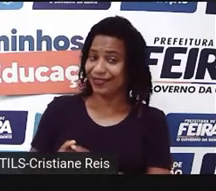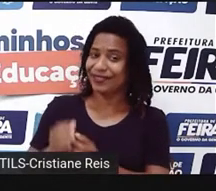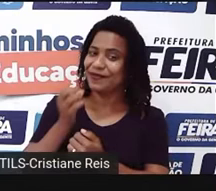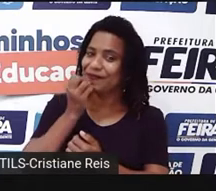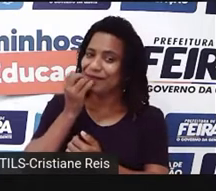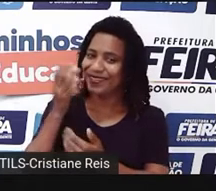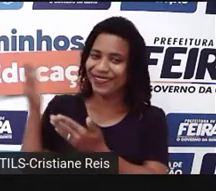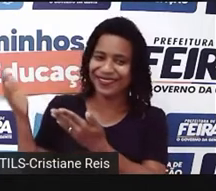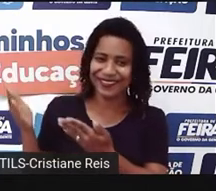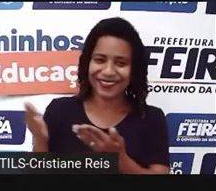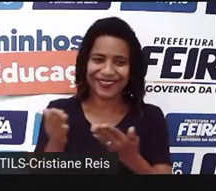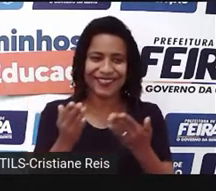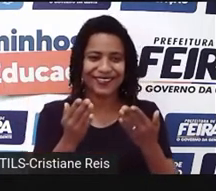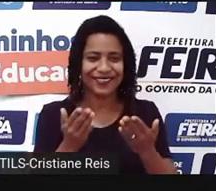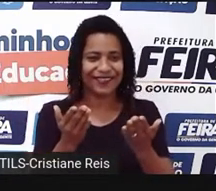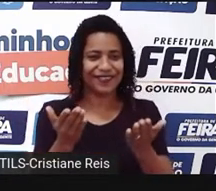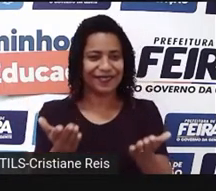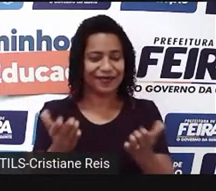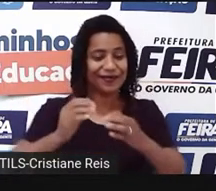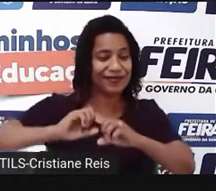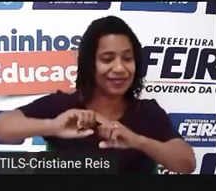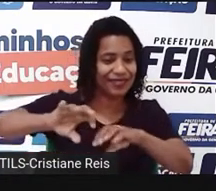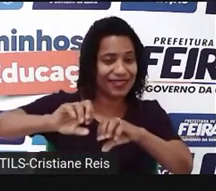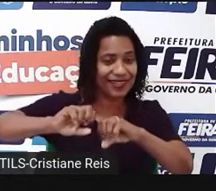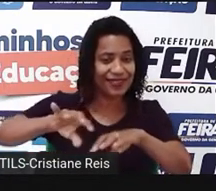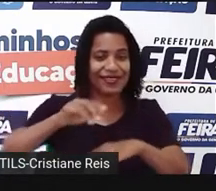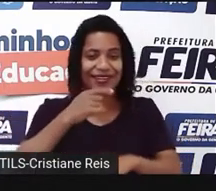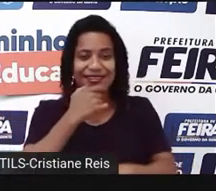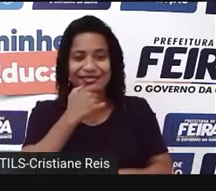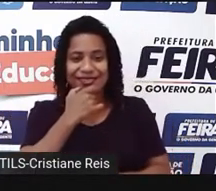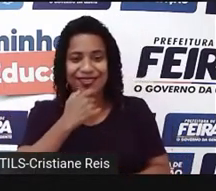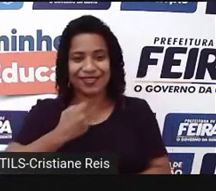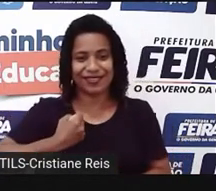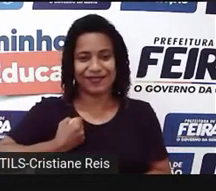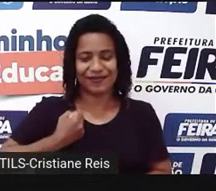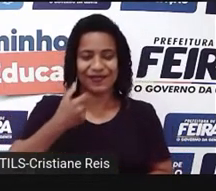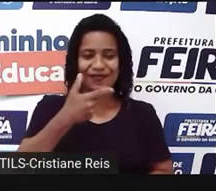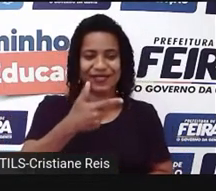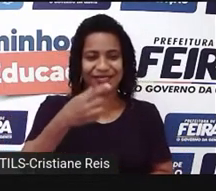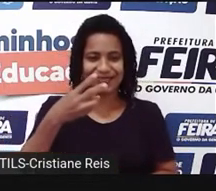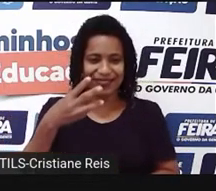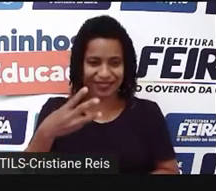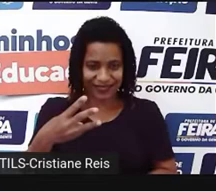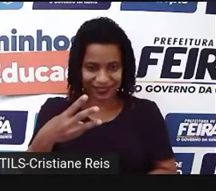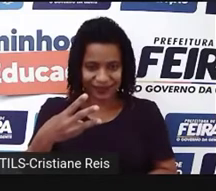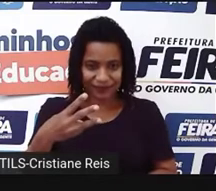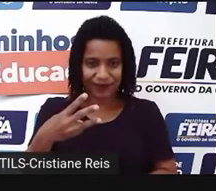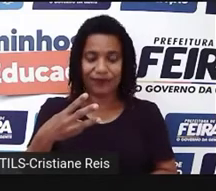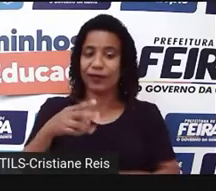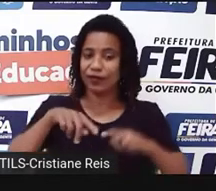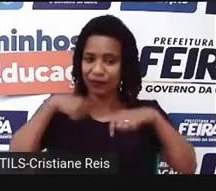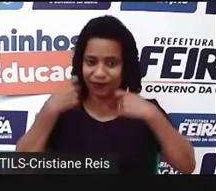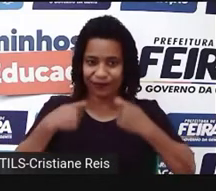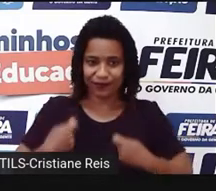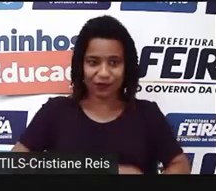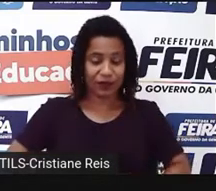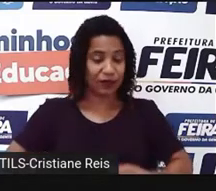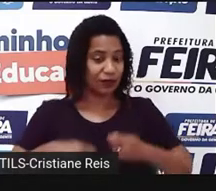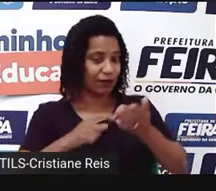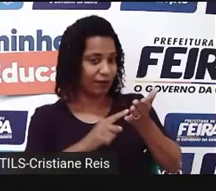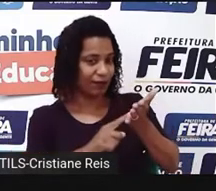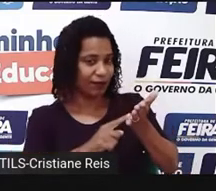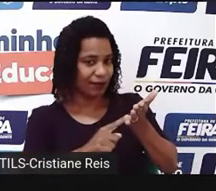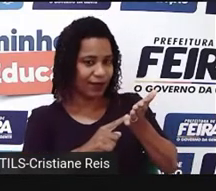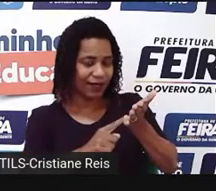Sejam bem-vindos à nossa aula de inglês número 23. Eu sou parda, tenho